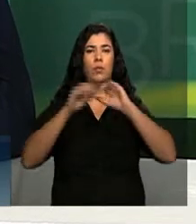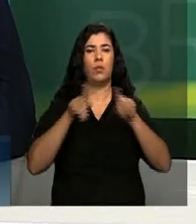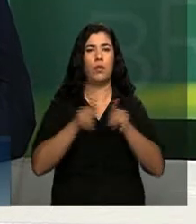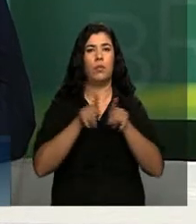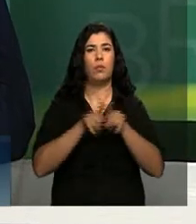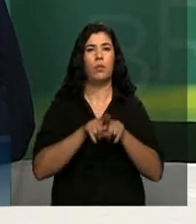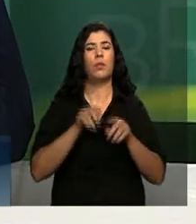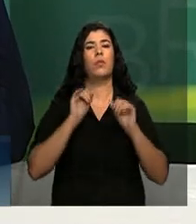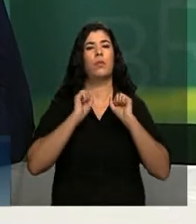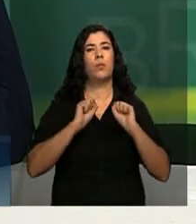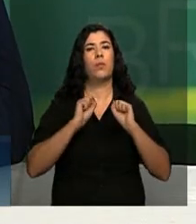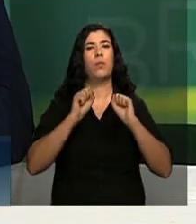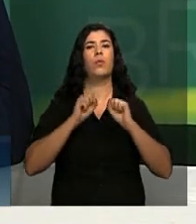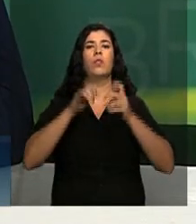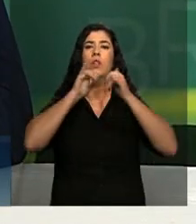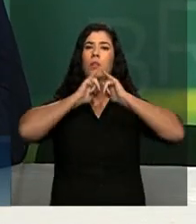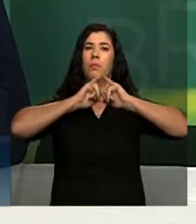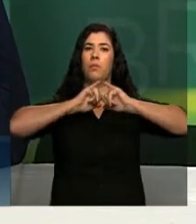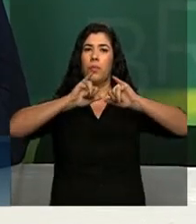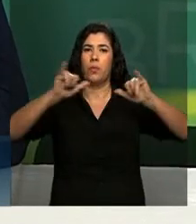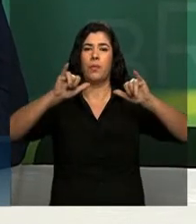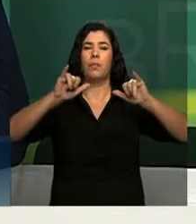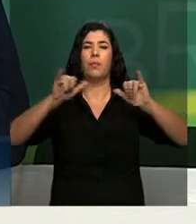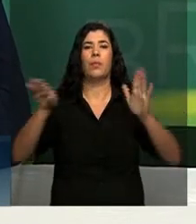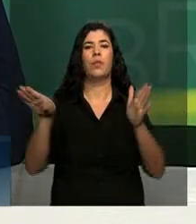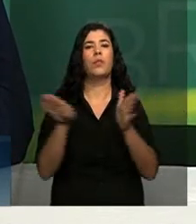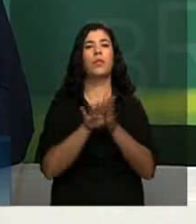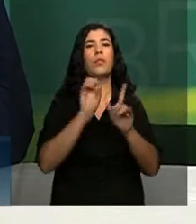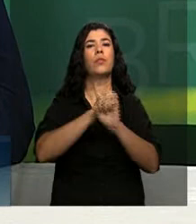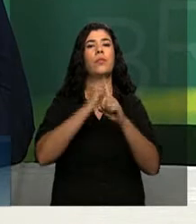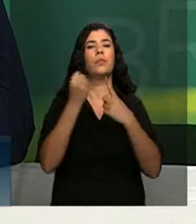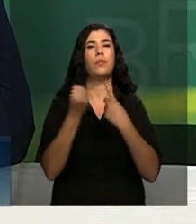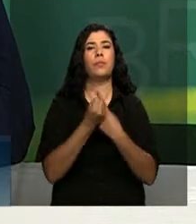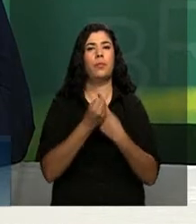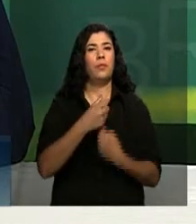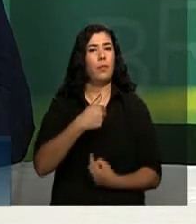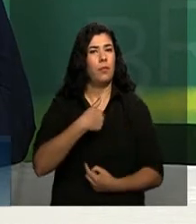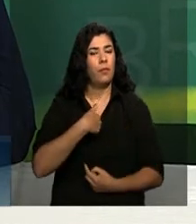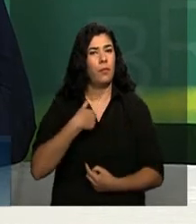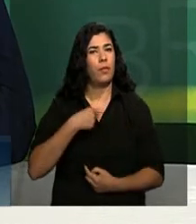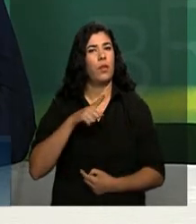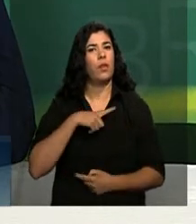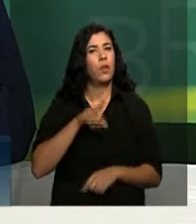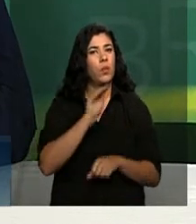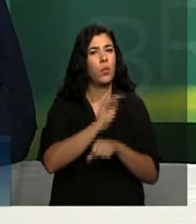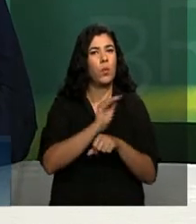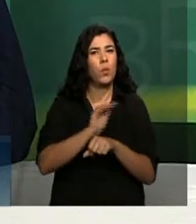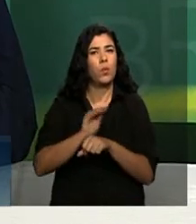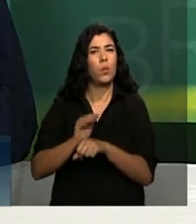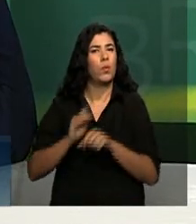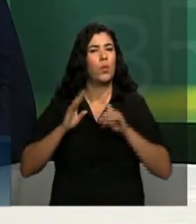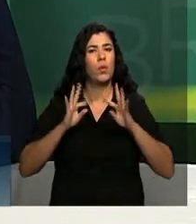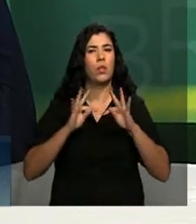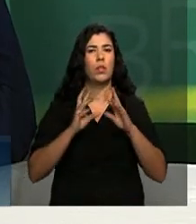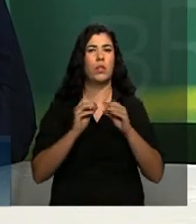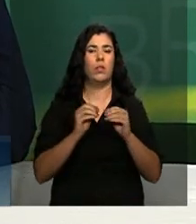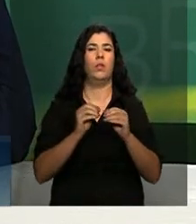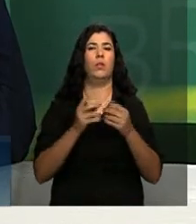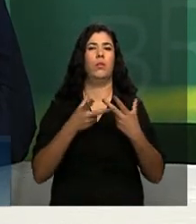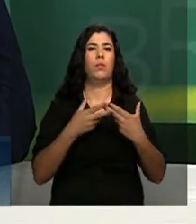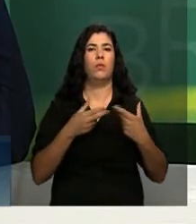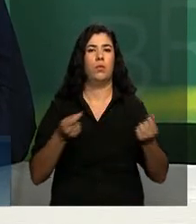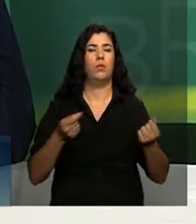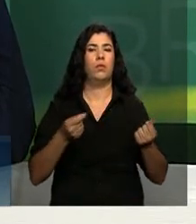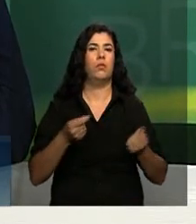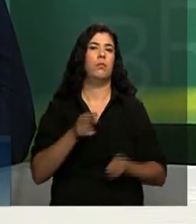informação possam chegar à sociedade. Serei um gestor zeloso, extremamente zeloso, para que a gente